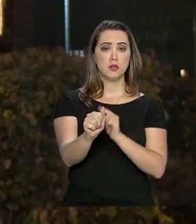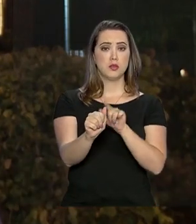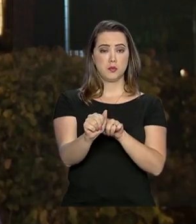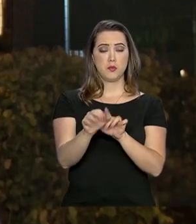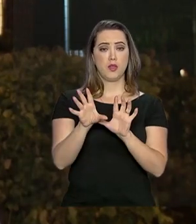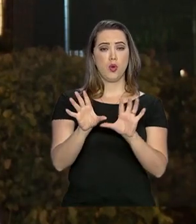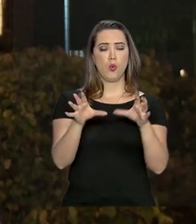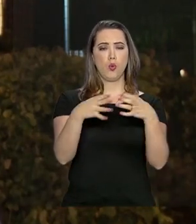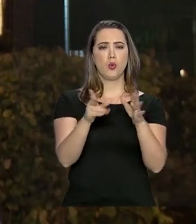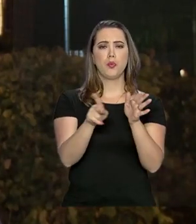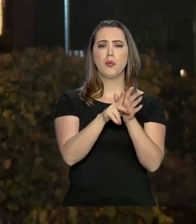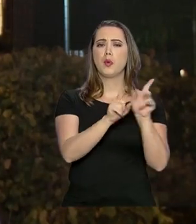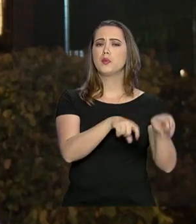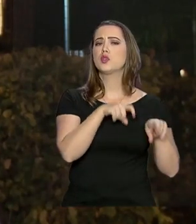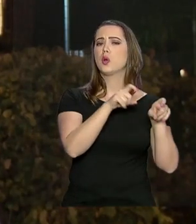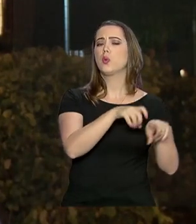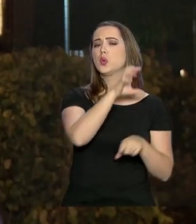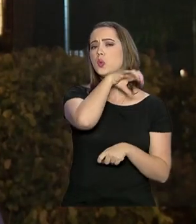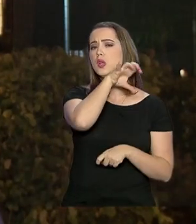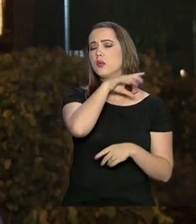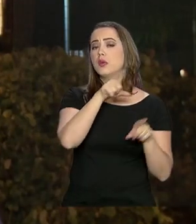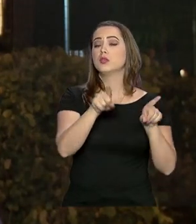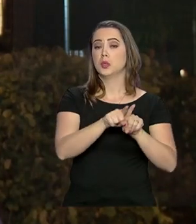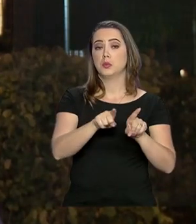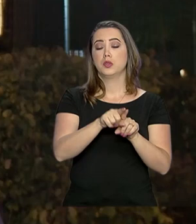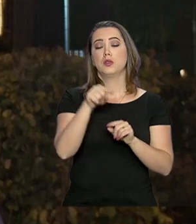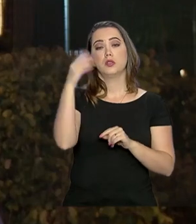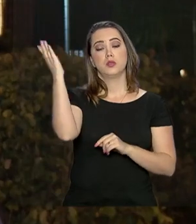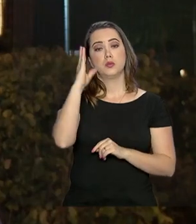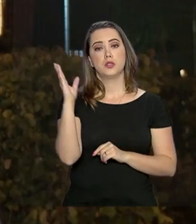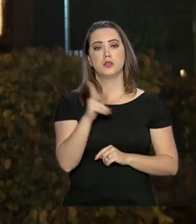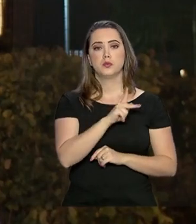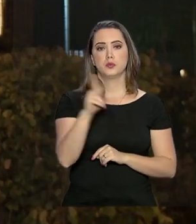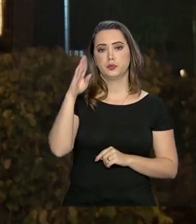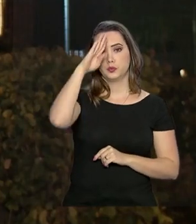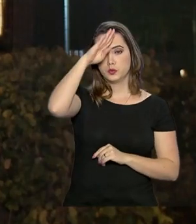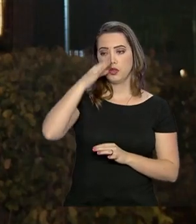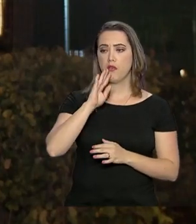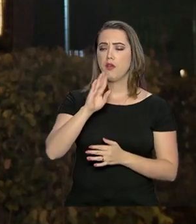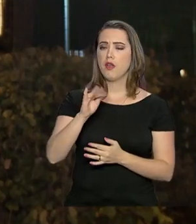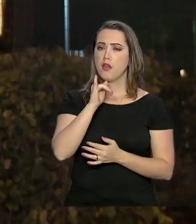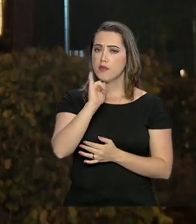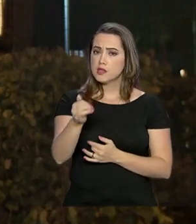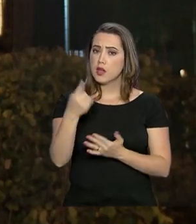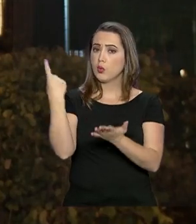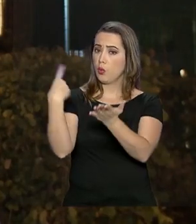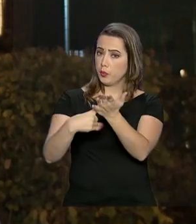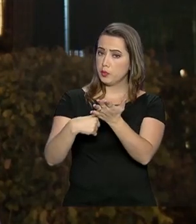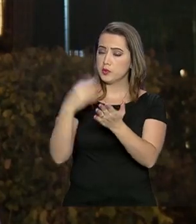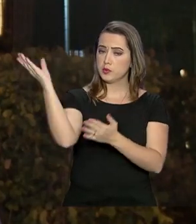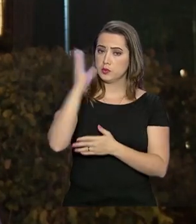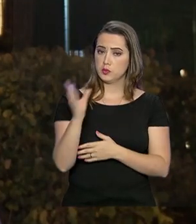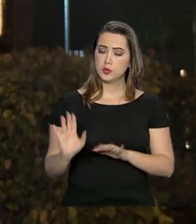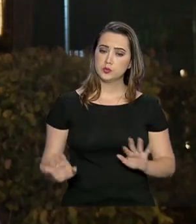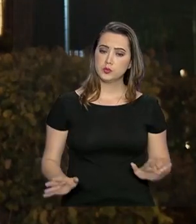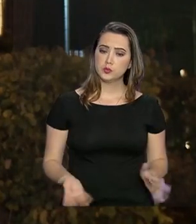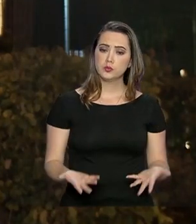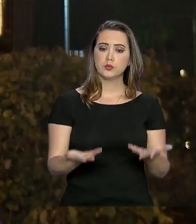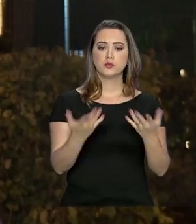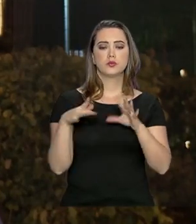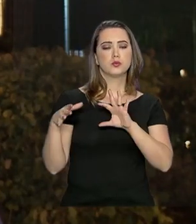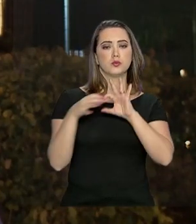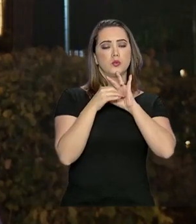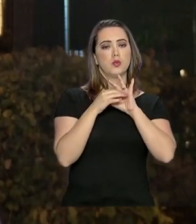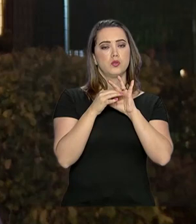Pecuária do Brasil, o presidente Jair Bolsonaro vai confirmar a intenção do governo brasileiro de intensificar